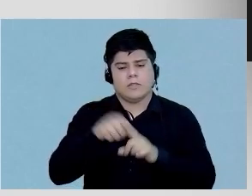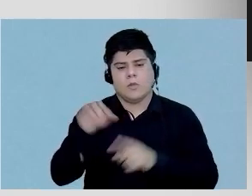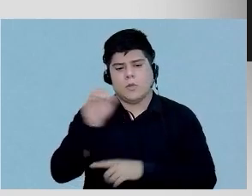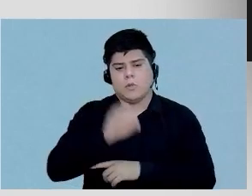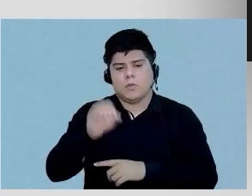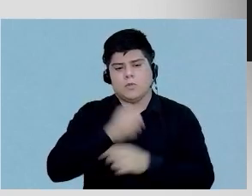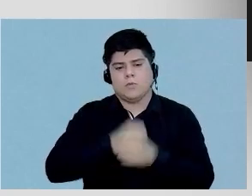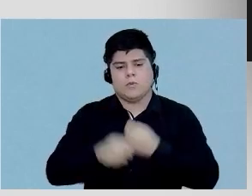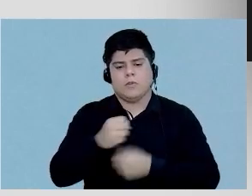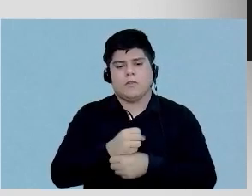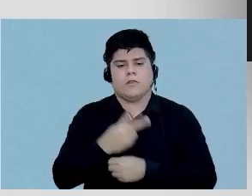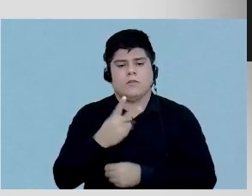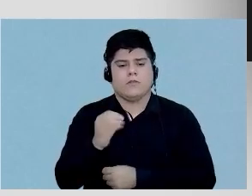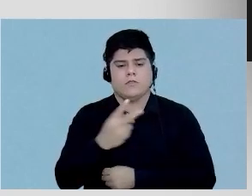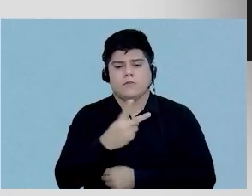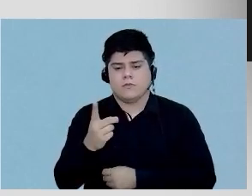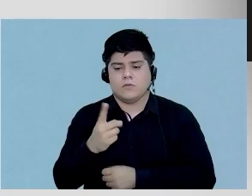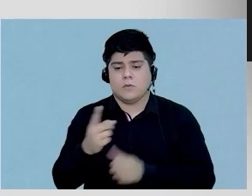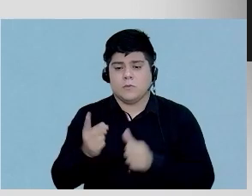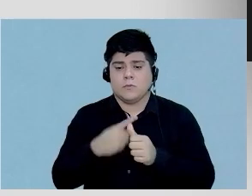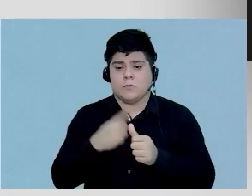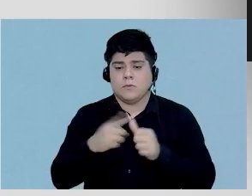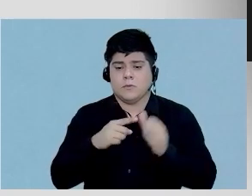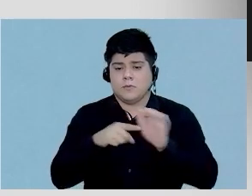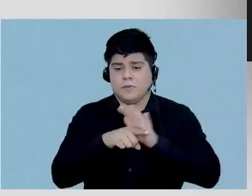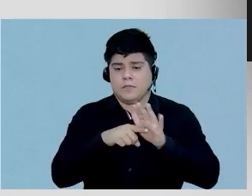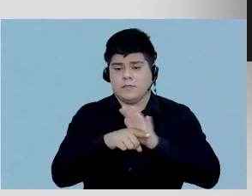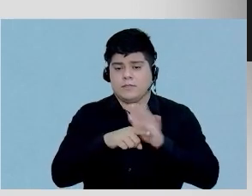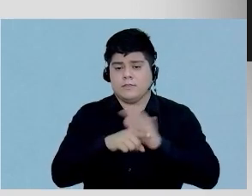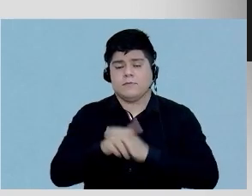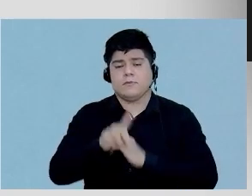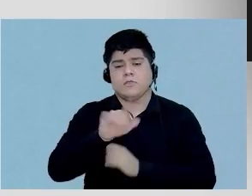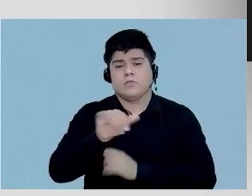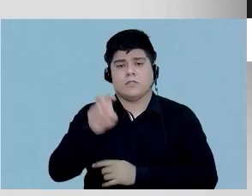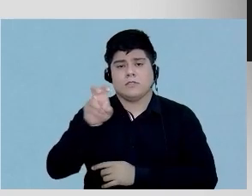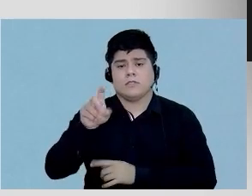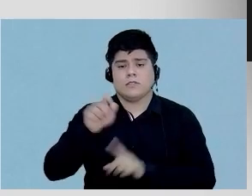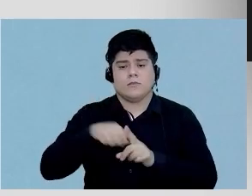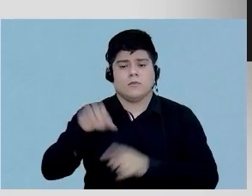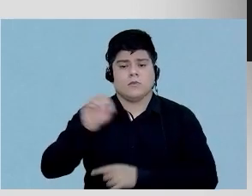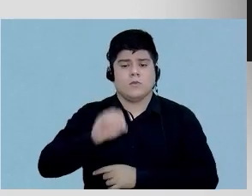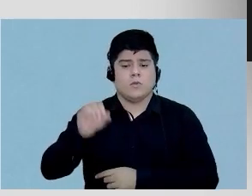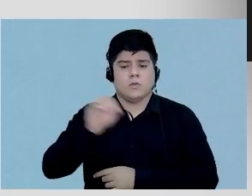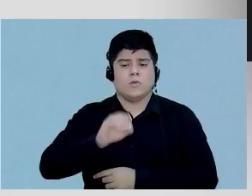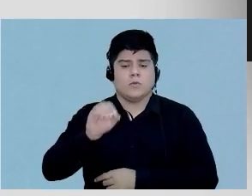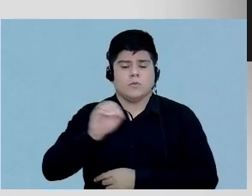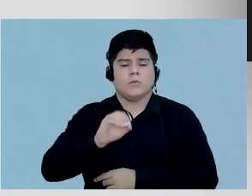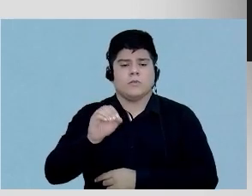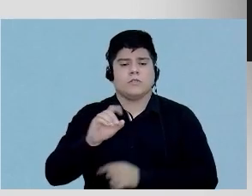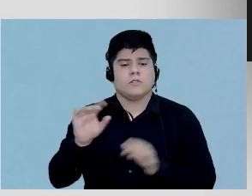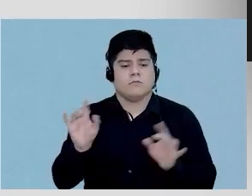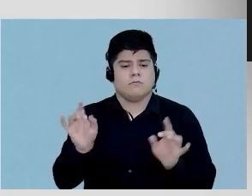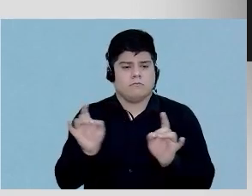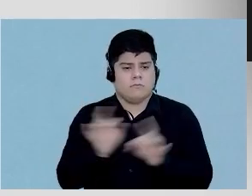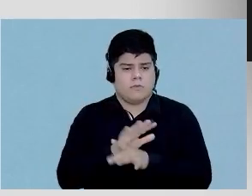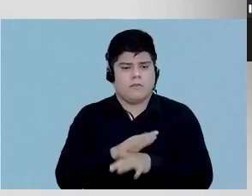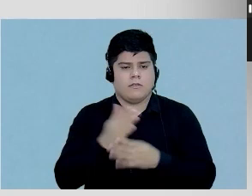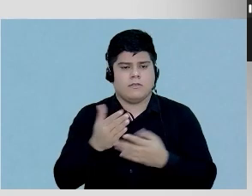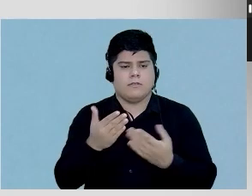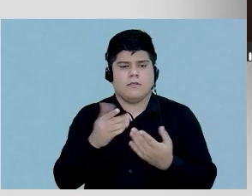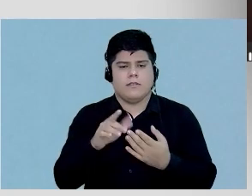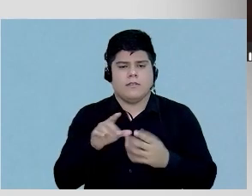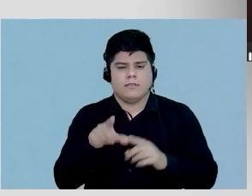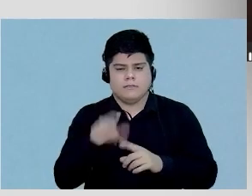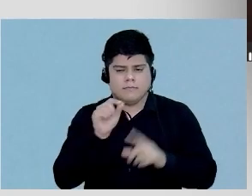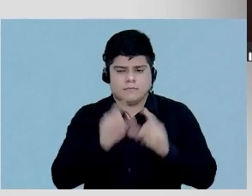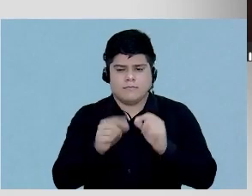2021, o primeiro exame foi no dia 5 de outubro e a gente, quando fechou essa amostra para